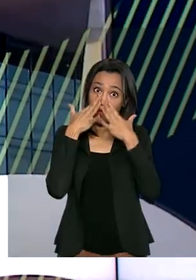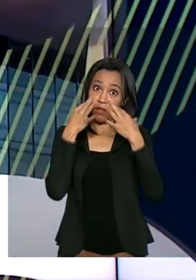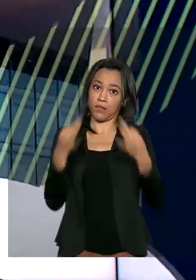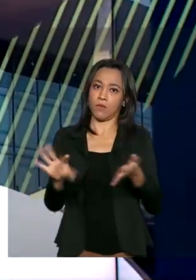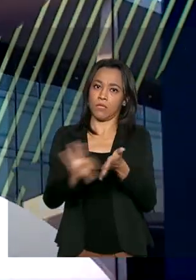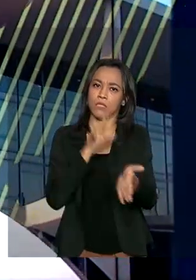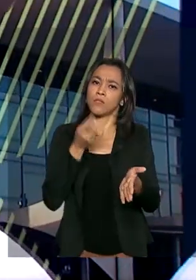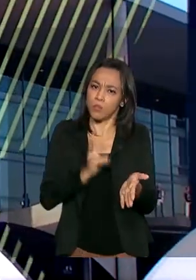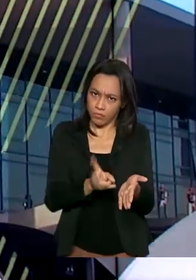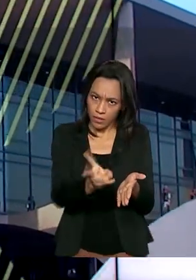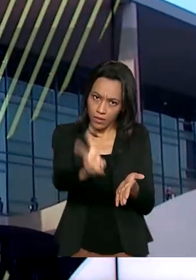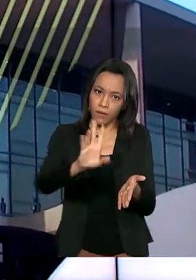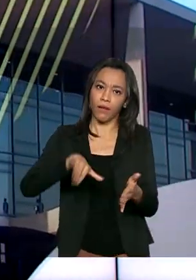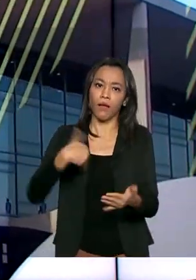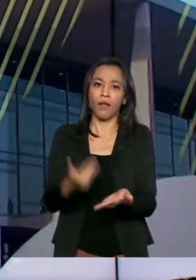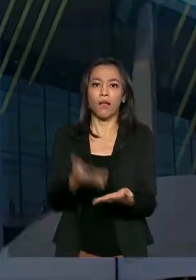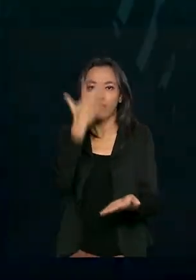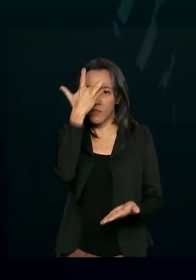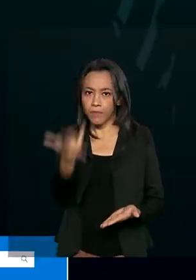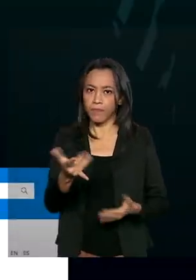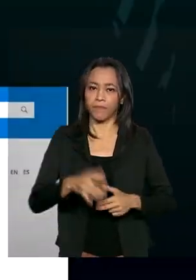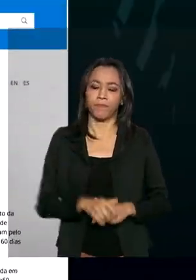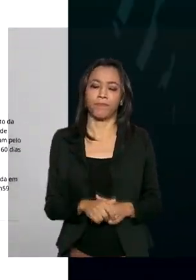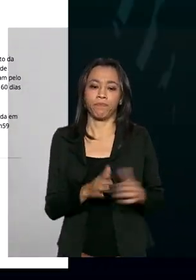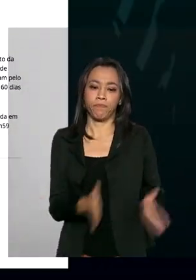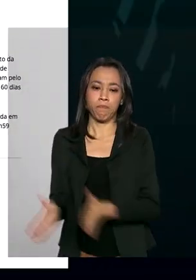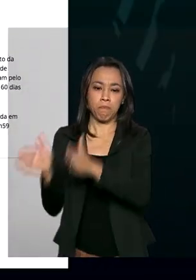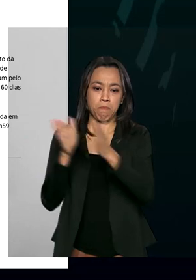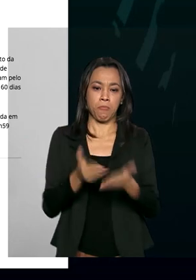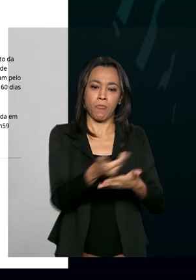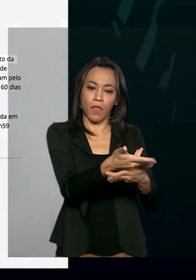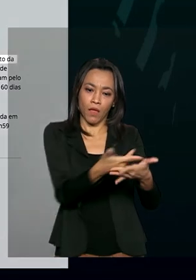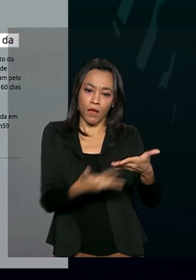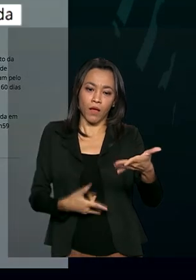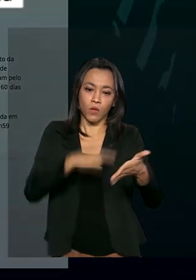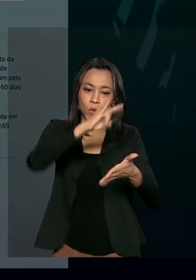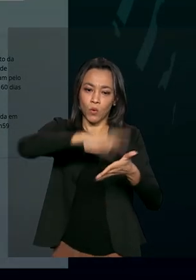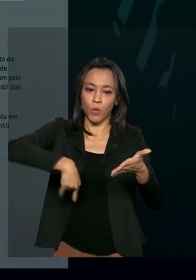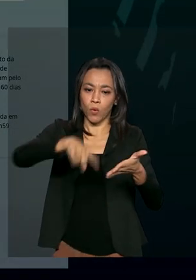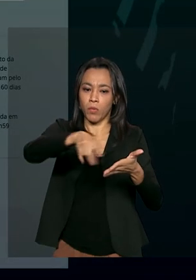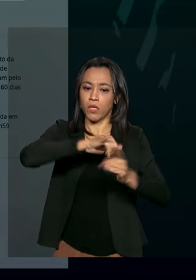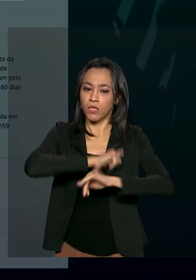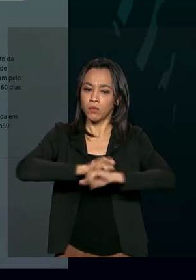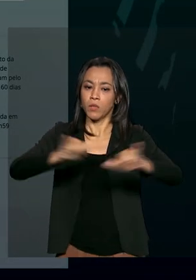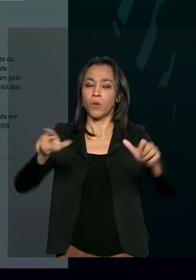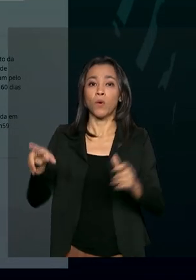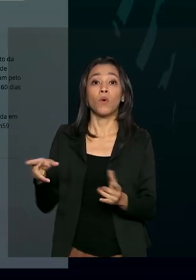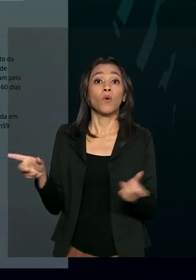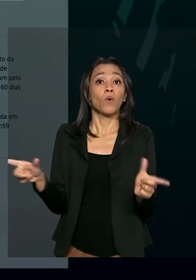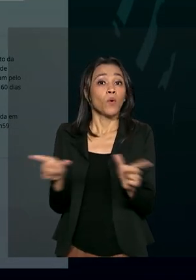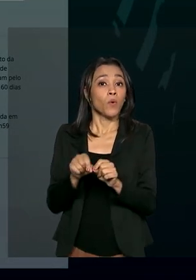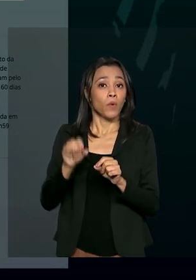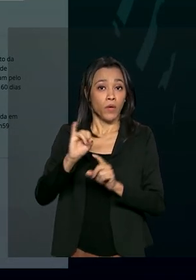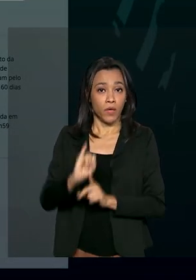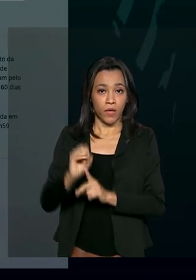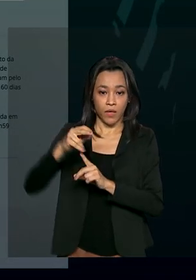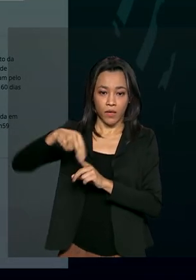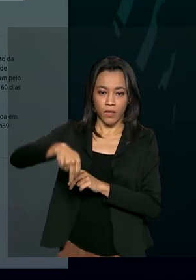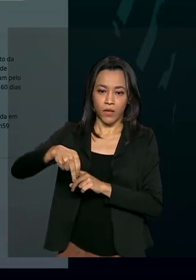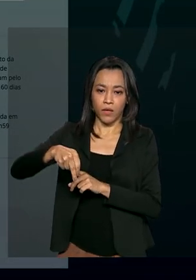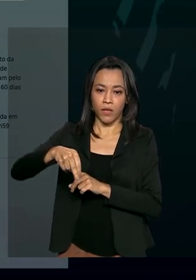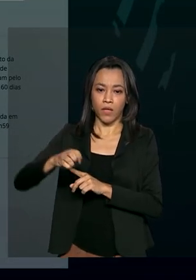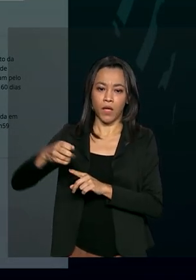mantidas e vão até amanhã. Em nota oficial, o Inep informa que, atento às demandas da sociedade e às